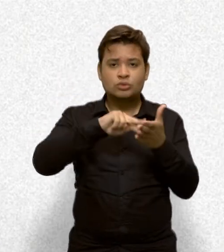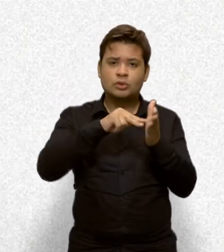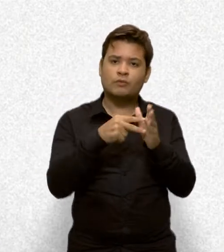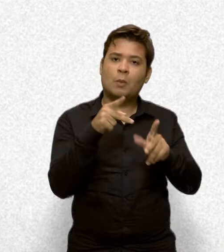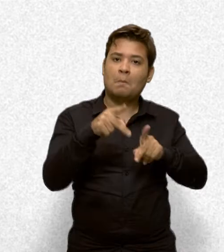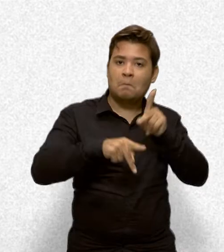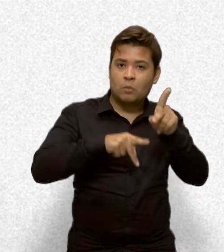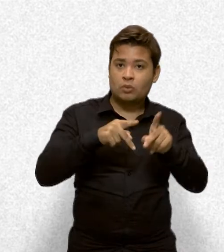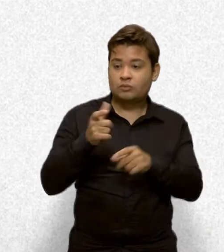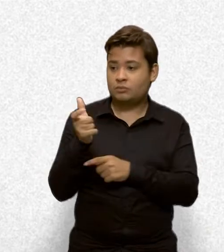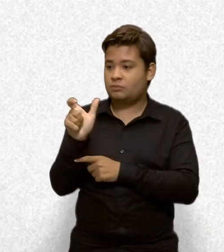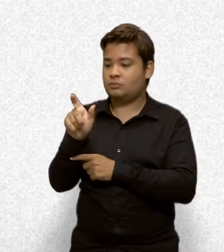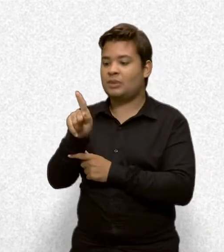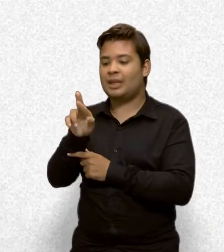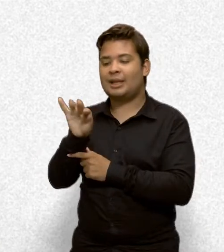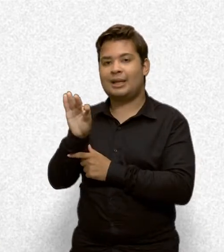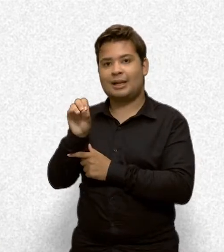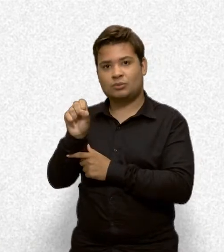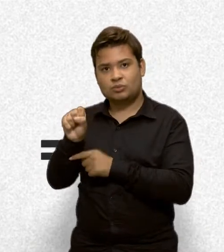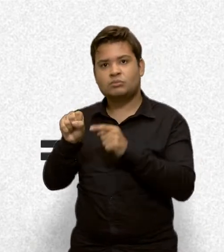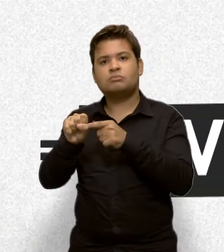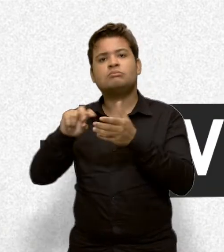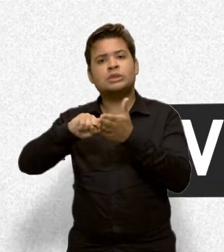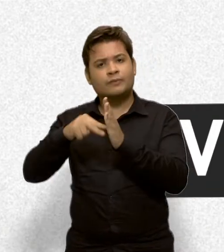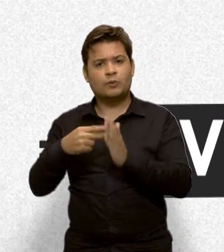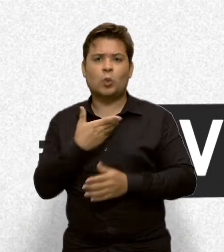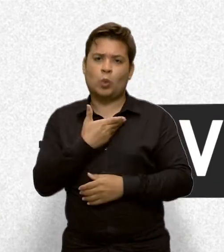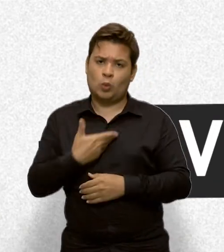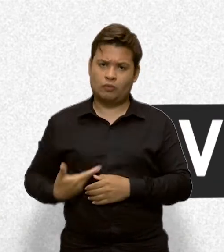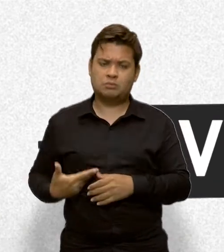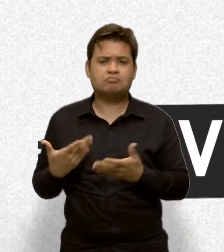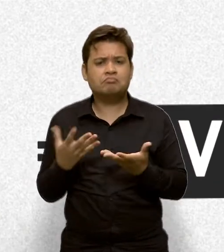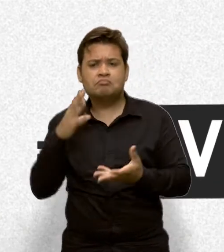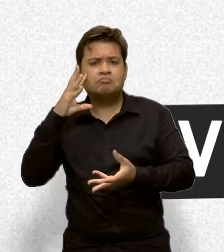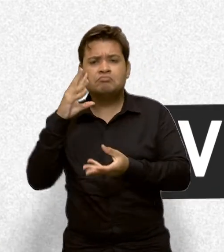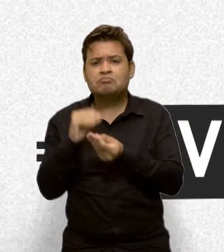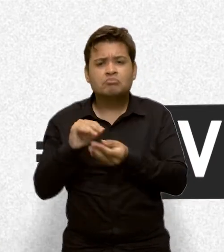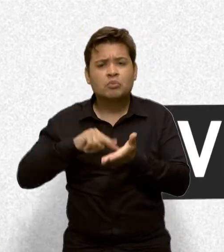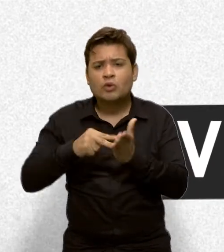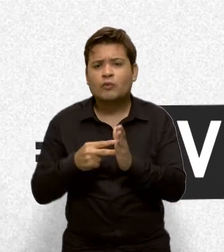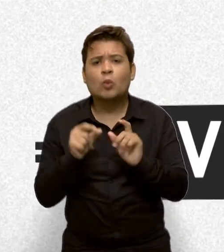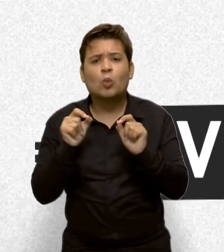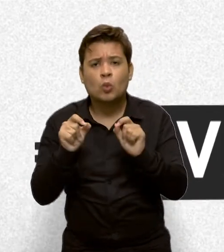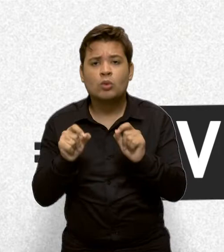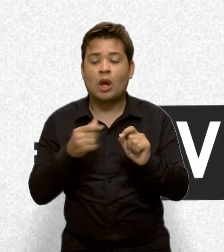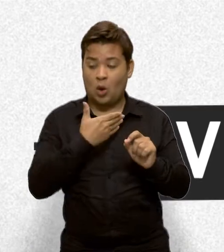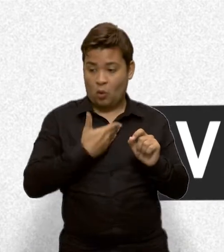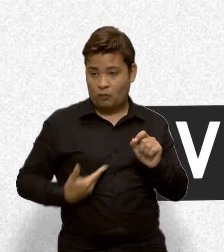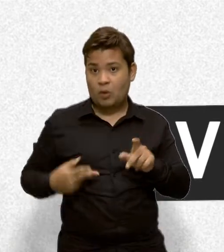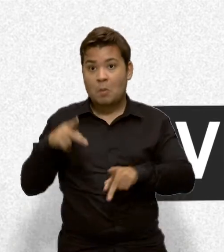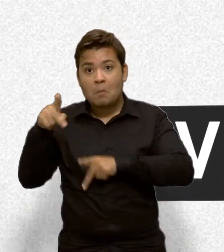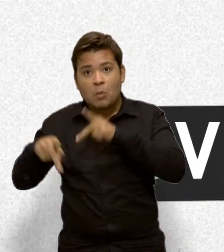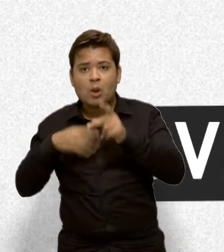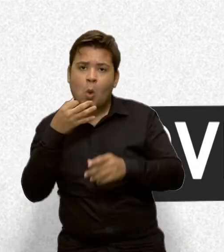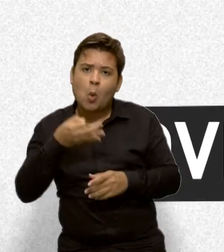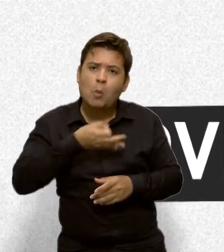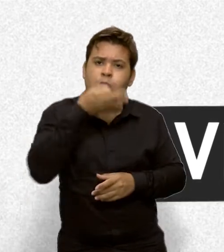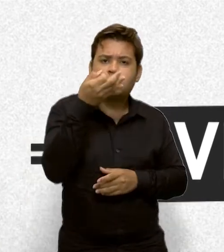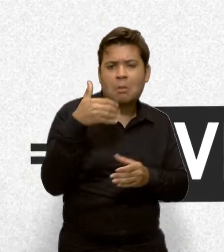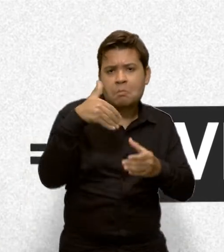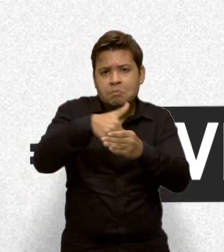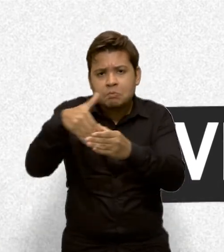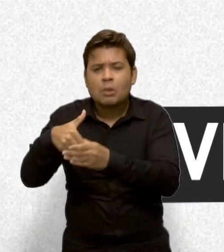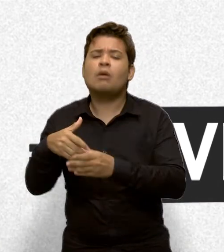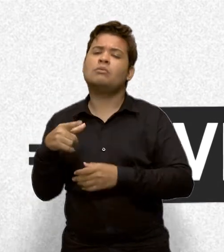kratos, que significa governo. Logo, é uma forma de governo em que a população pode participar das escolhas